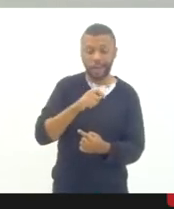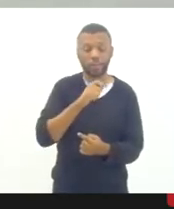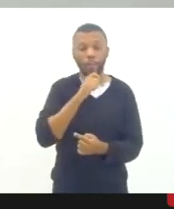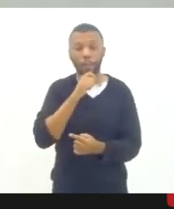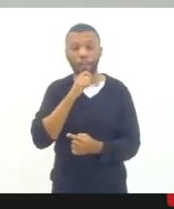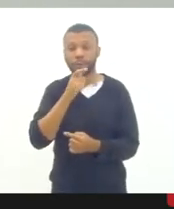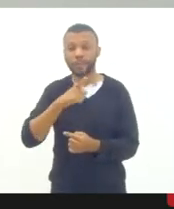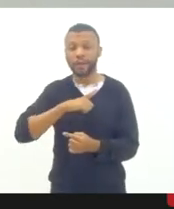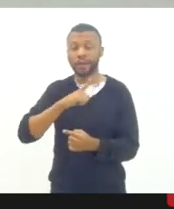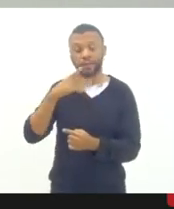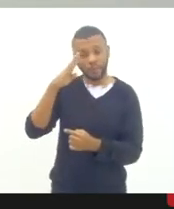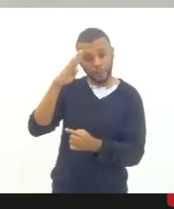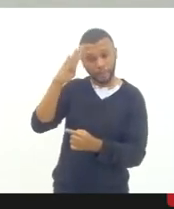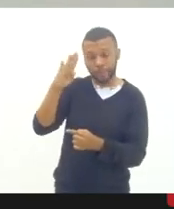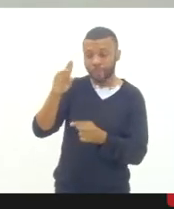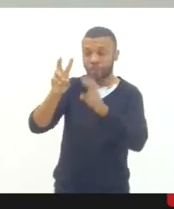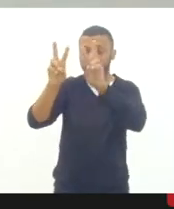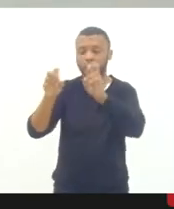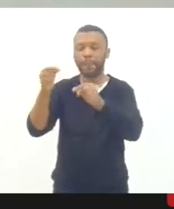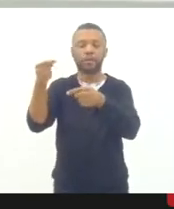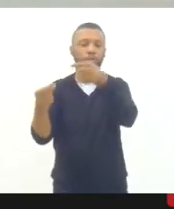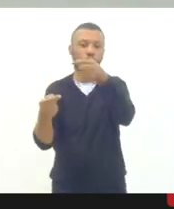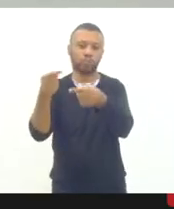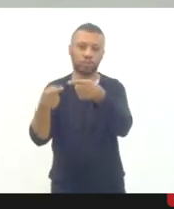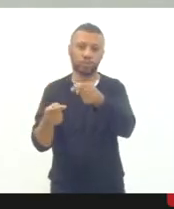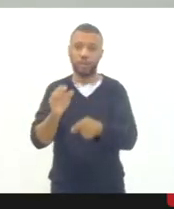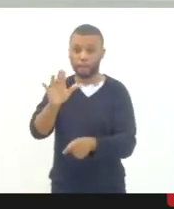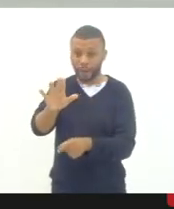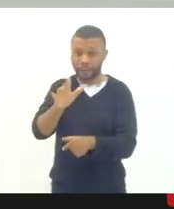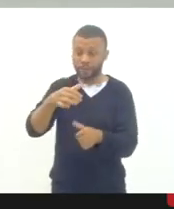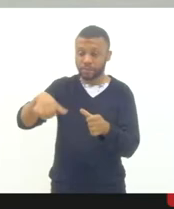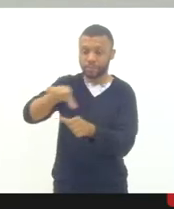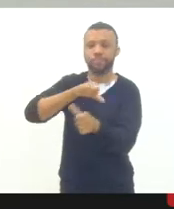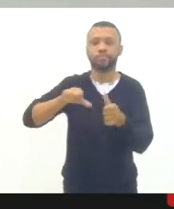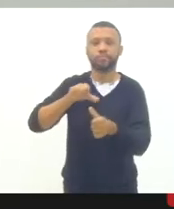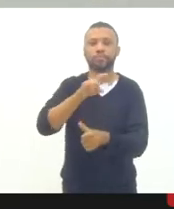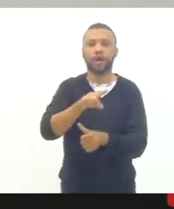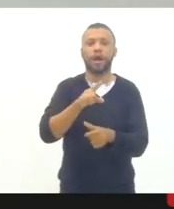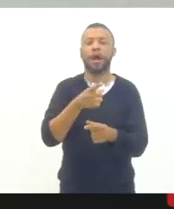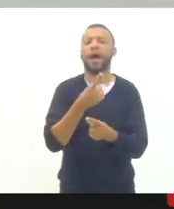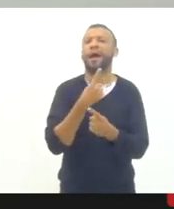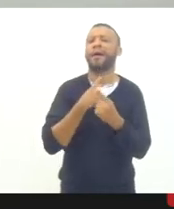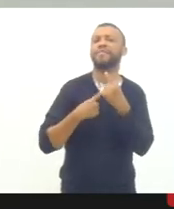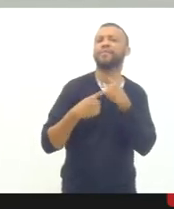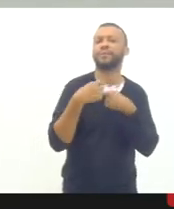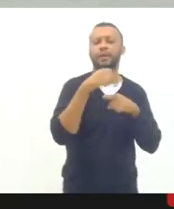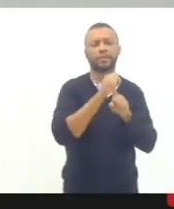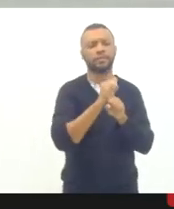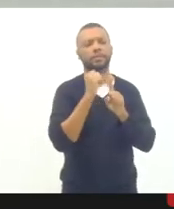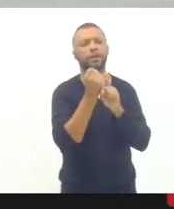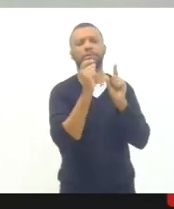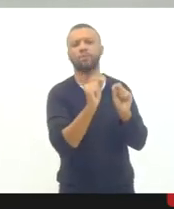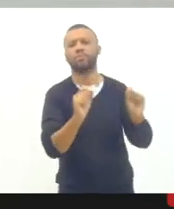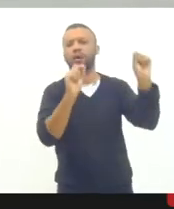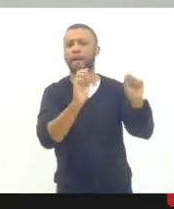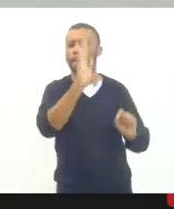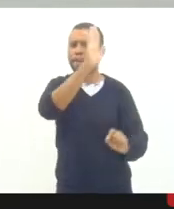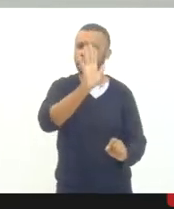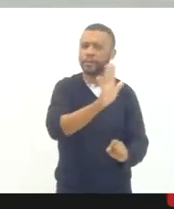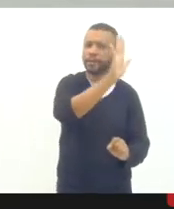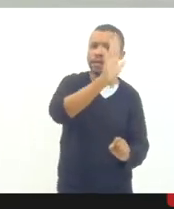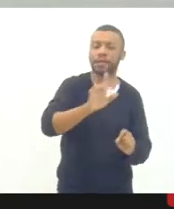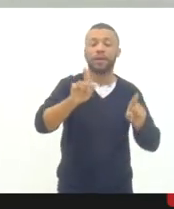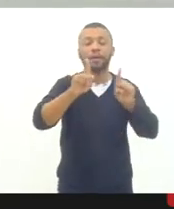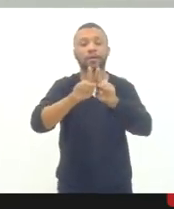na linha de frente, e sim o desejo da sociedade brasileira, da sociedade fluminense. Então,